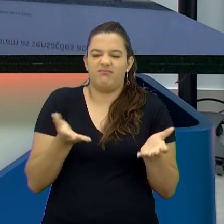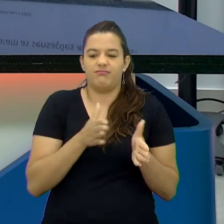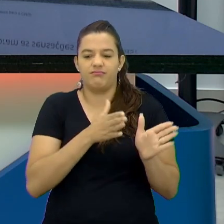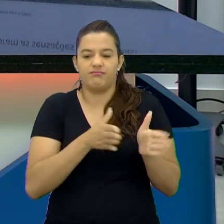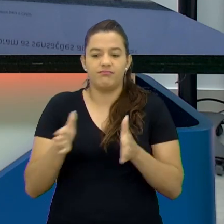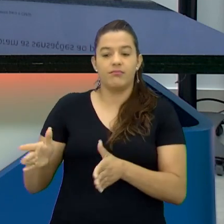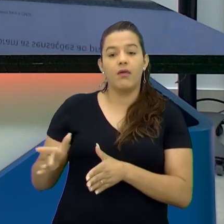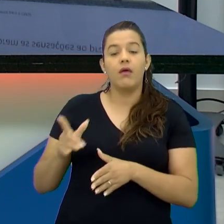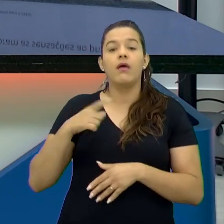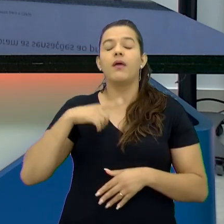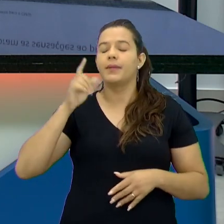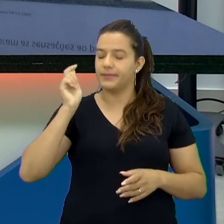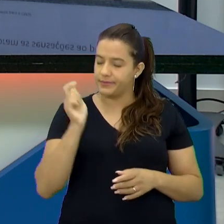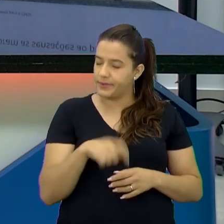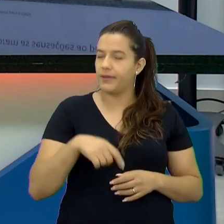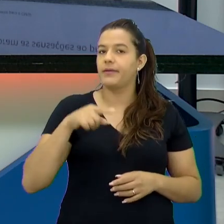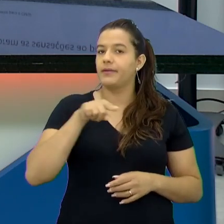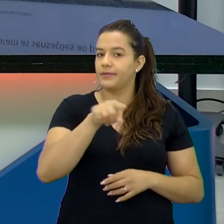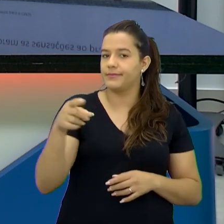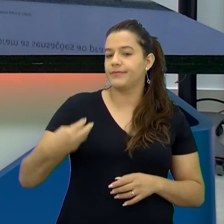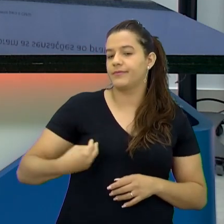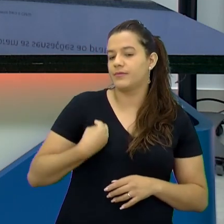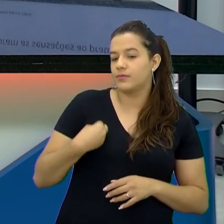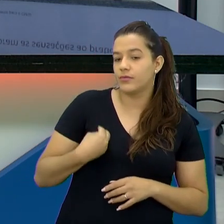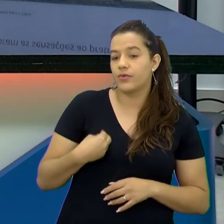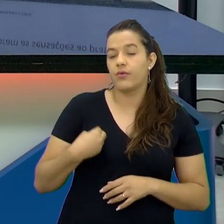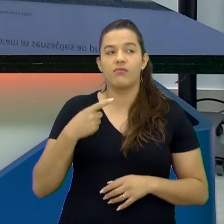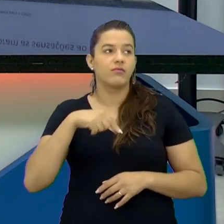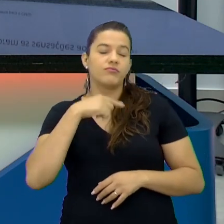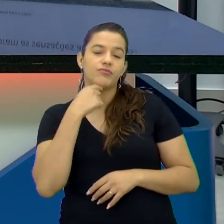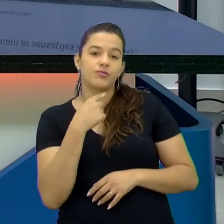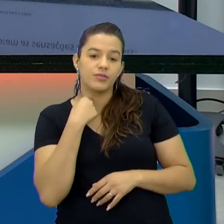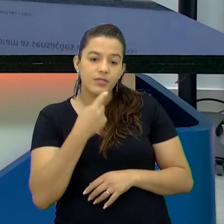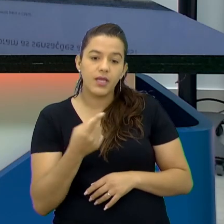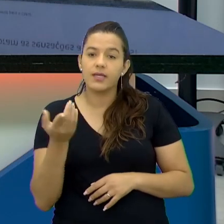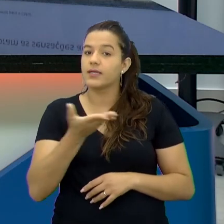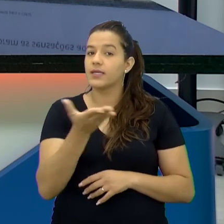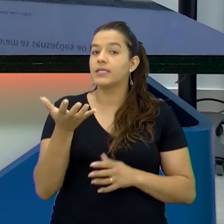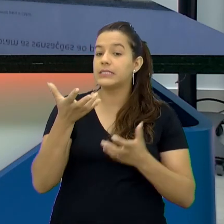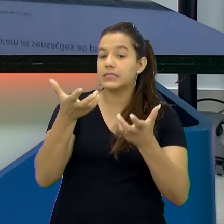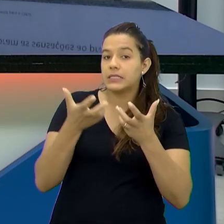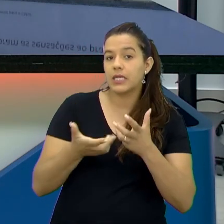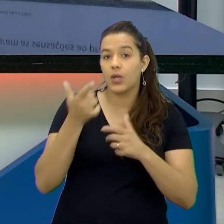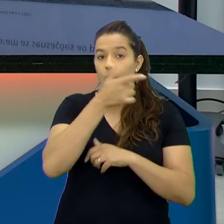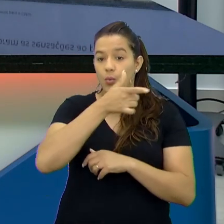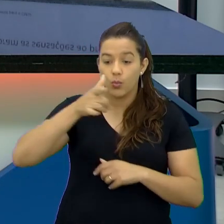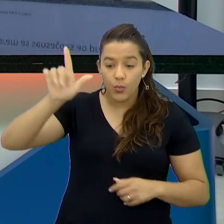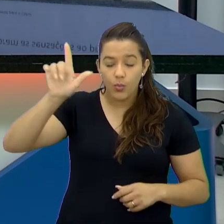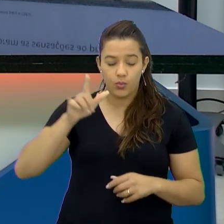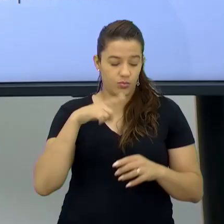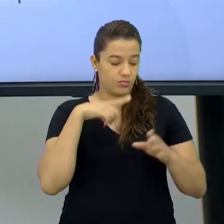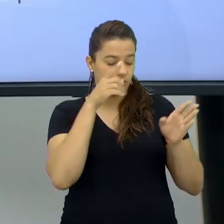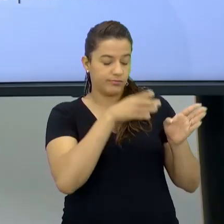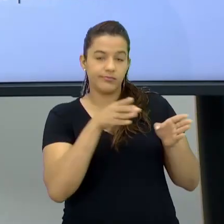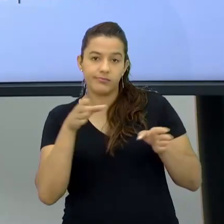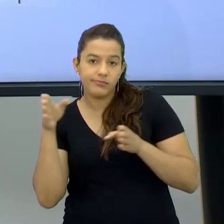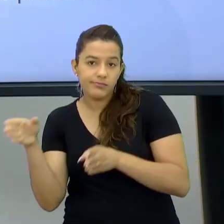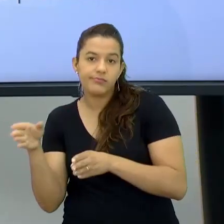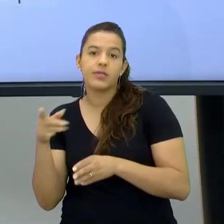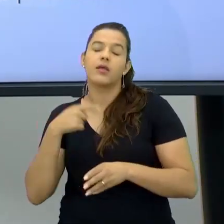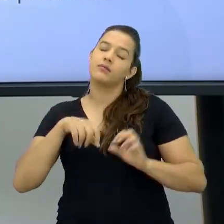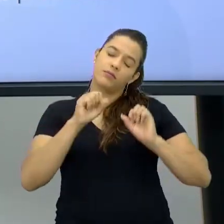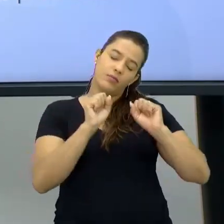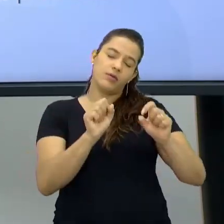não gosta Mas vivenciou Ou se não vivenciou Preferiu fazer uma outra parte Da organização Porque